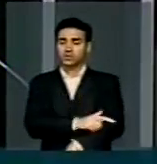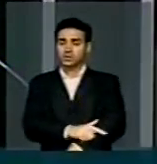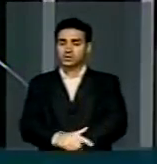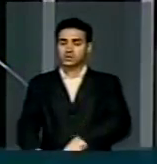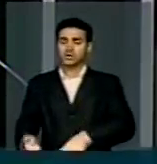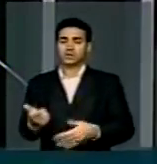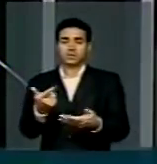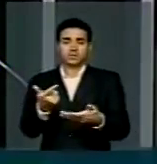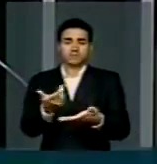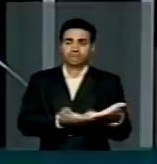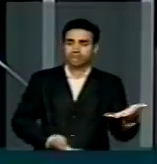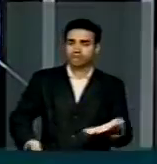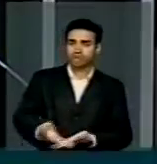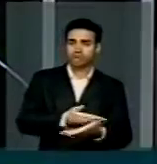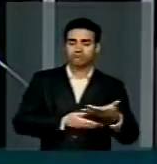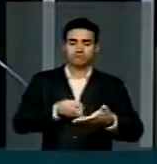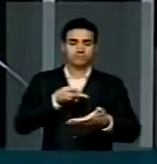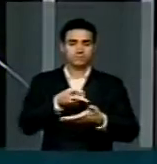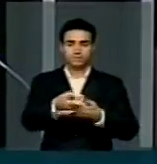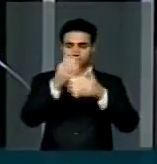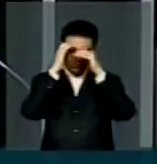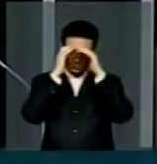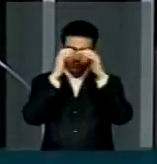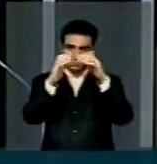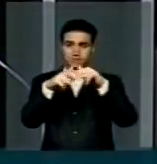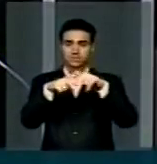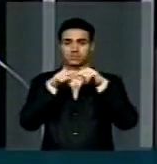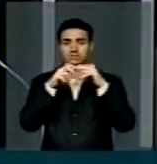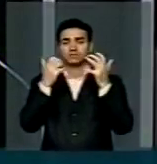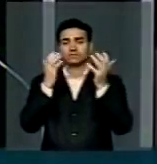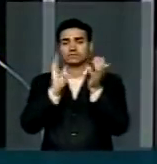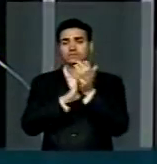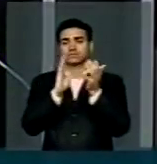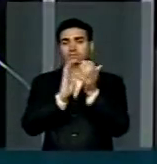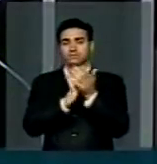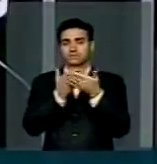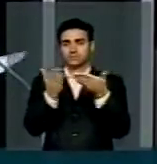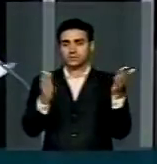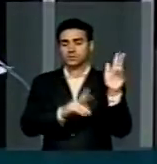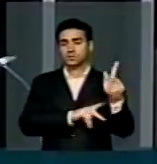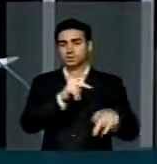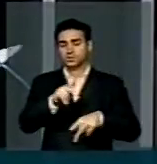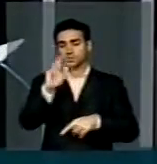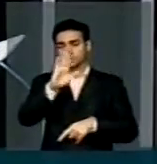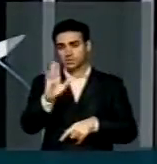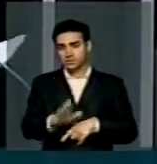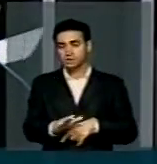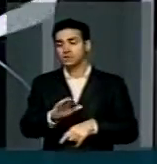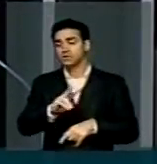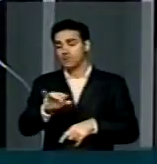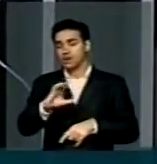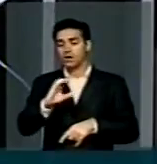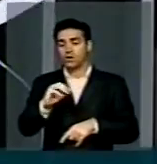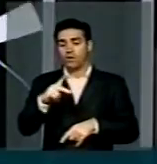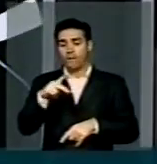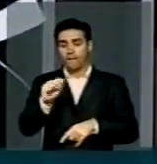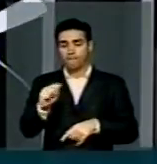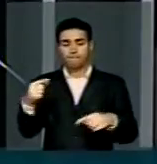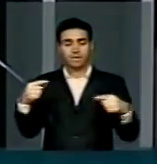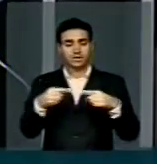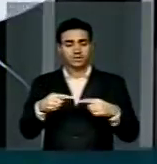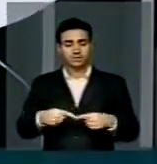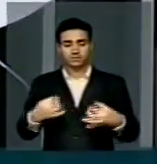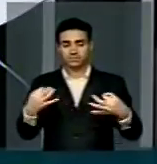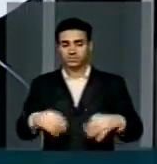cortesia, de respeito, eu quero parabenizar o povo brasileiro, que realmente foi uma Copa do Mundo dentro dos